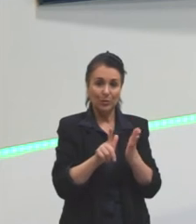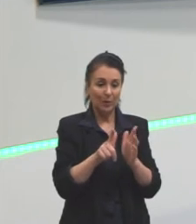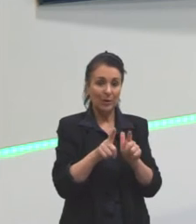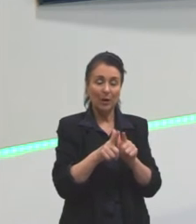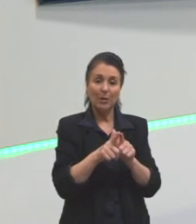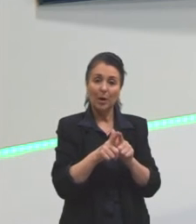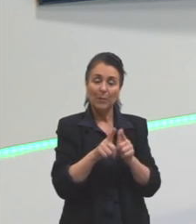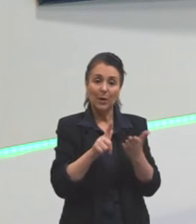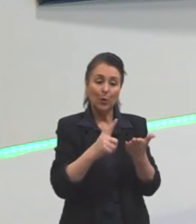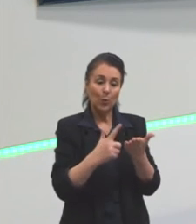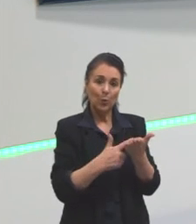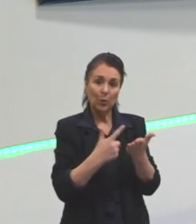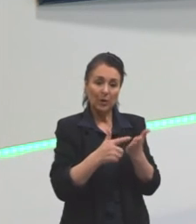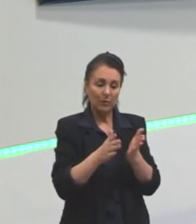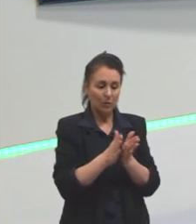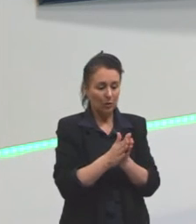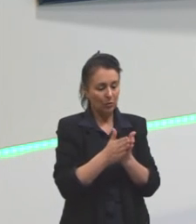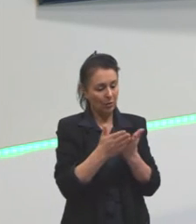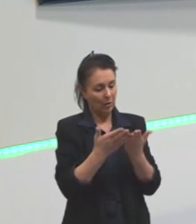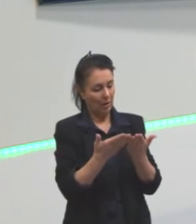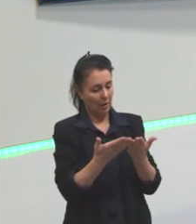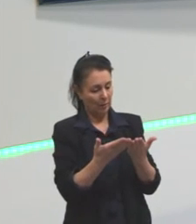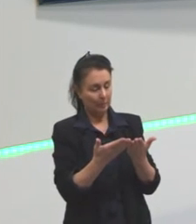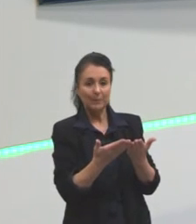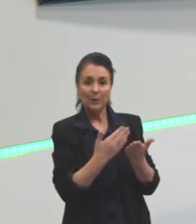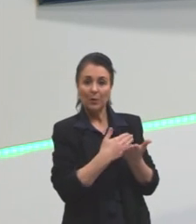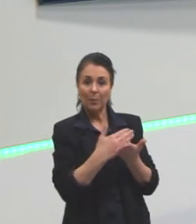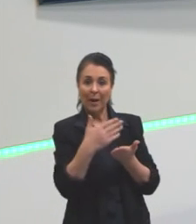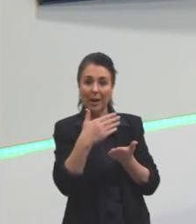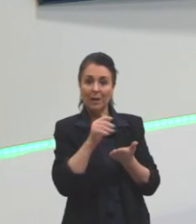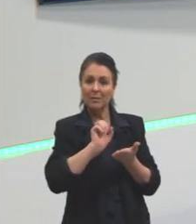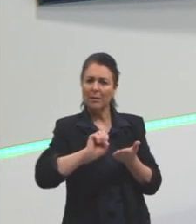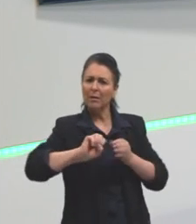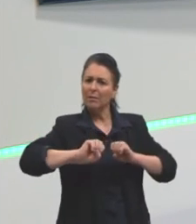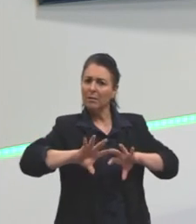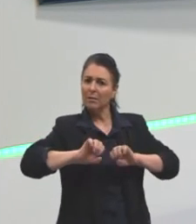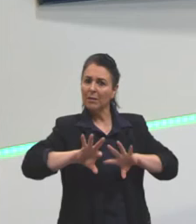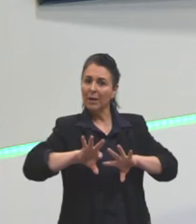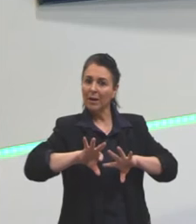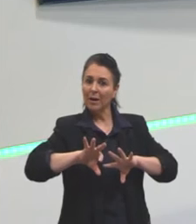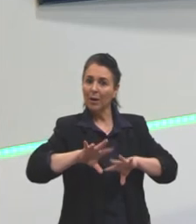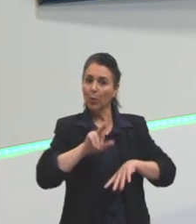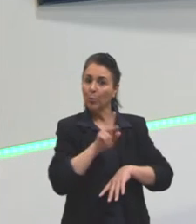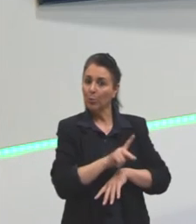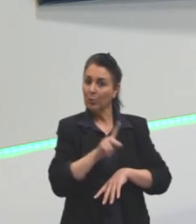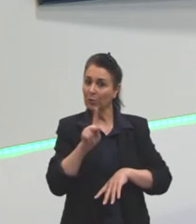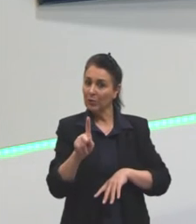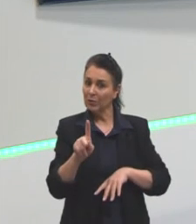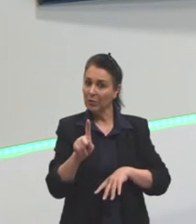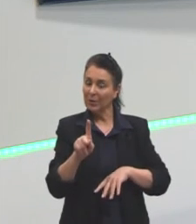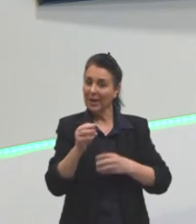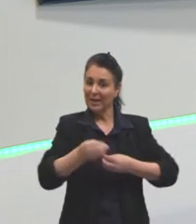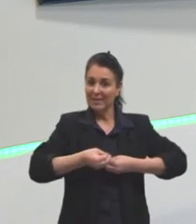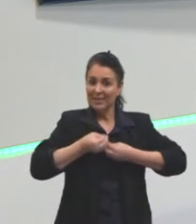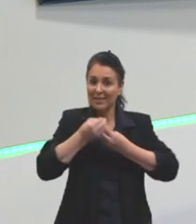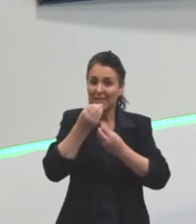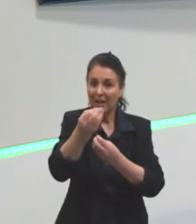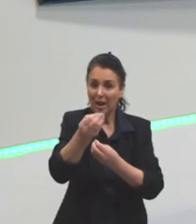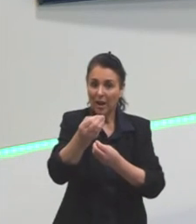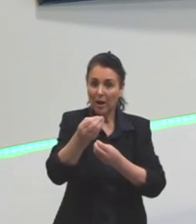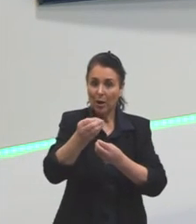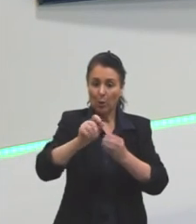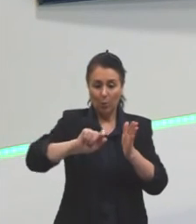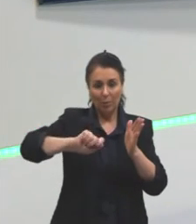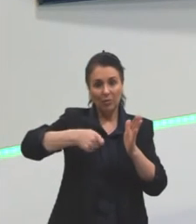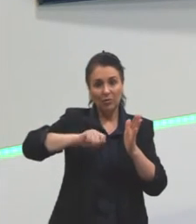quando a gente vai trabalhar com esses estudos, gente está dando para vocês uma chave. Então,